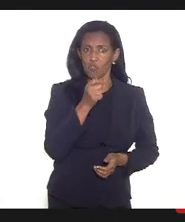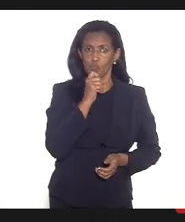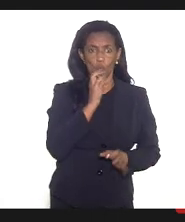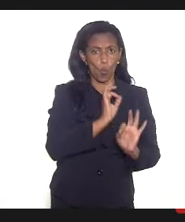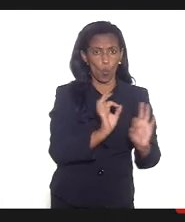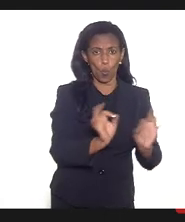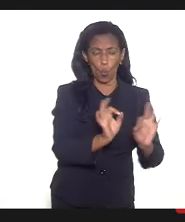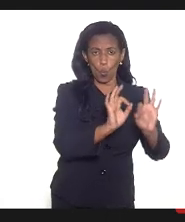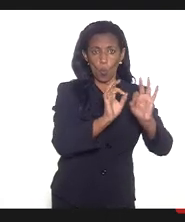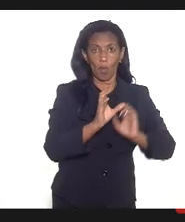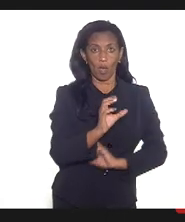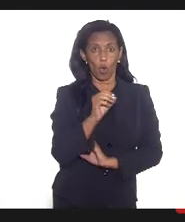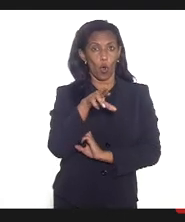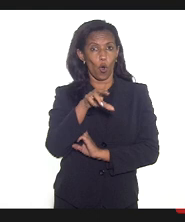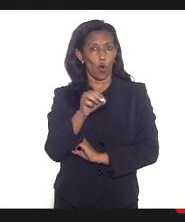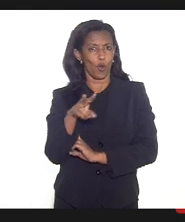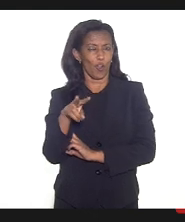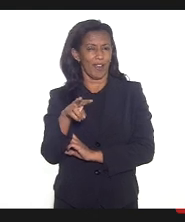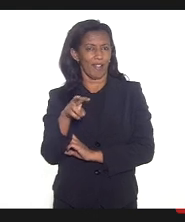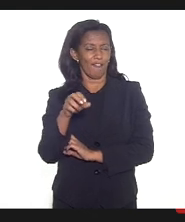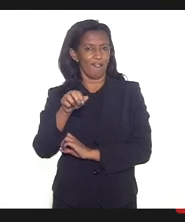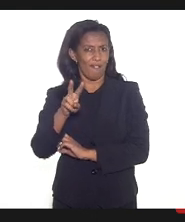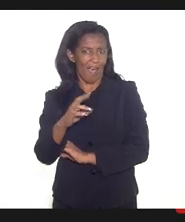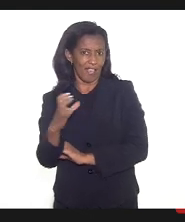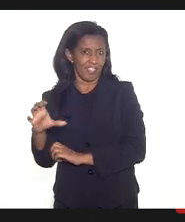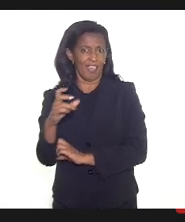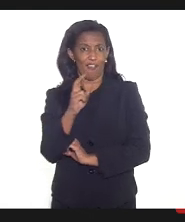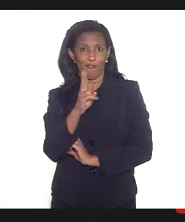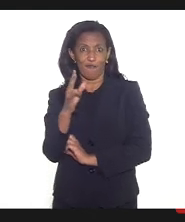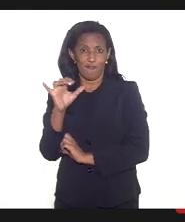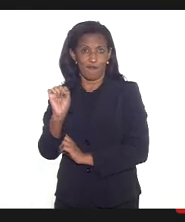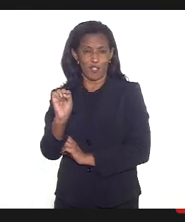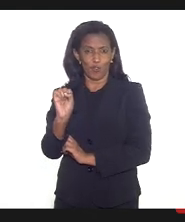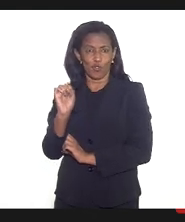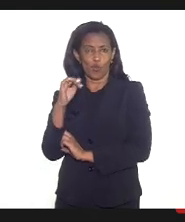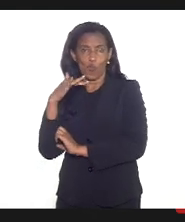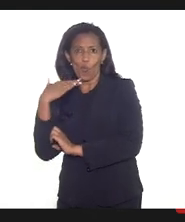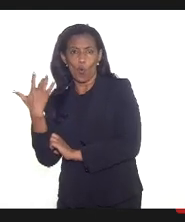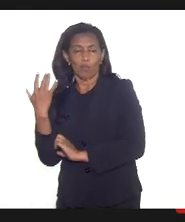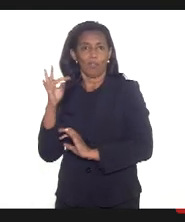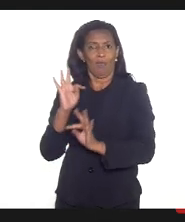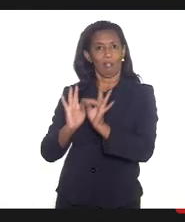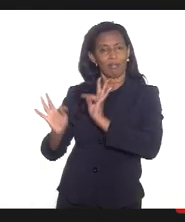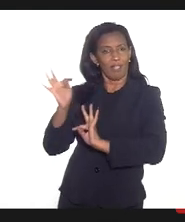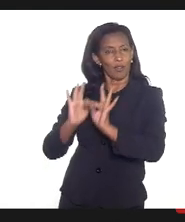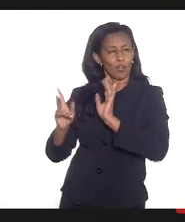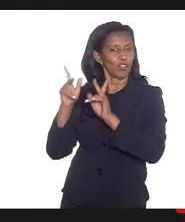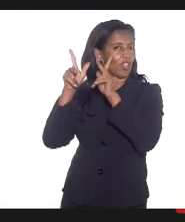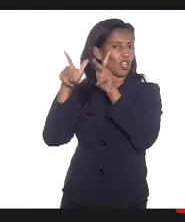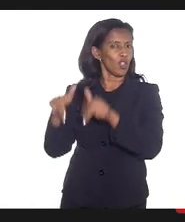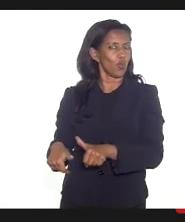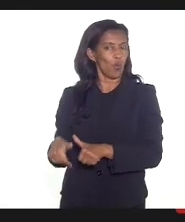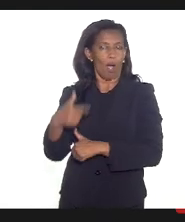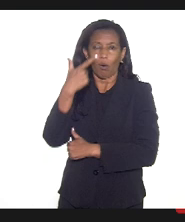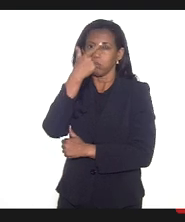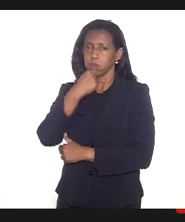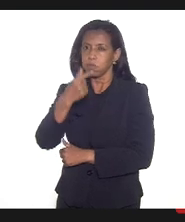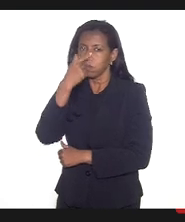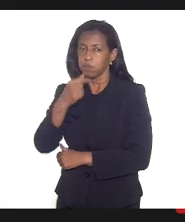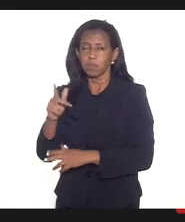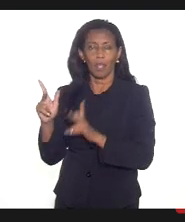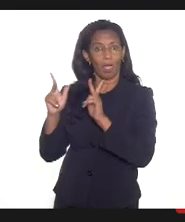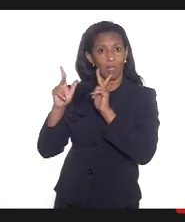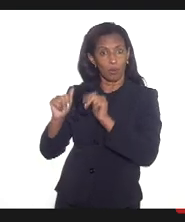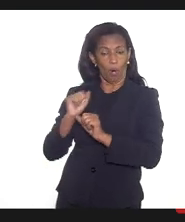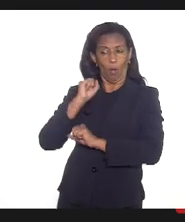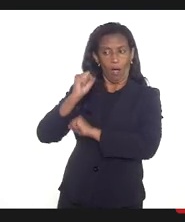porque a Coronavac é de vírus inativado, é a mesma tecnologia das vacinas para gripe, por exemplo, que